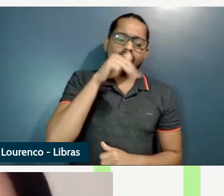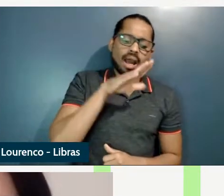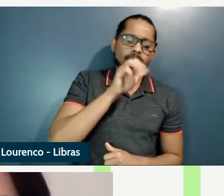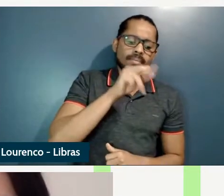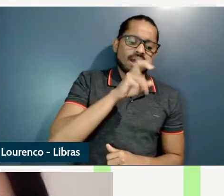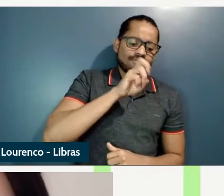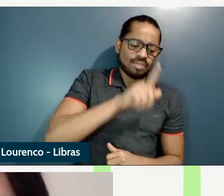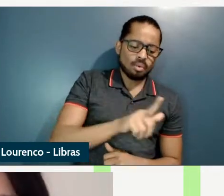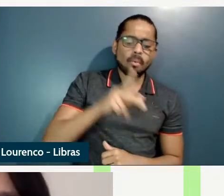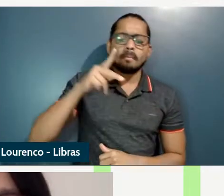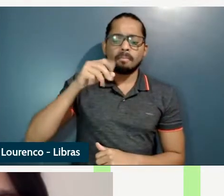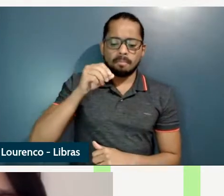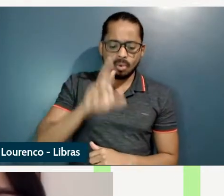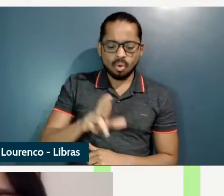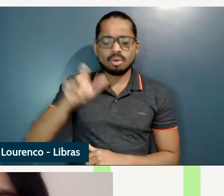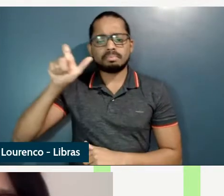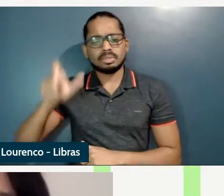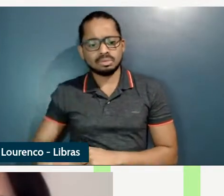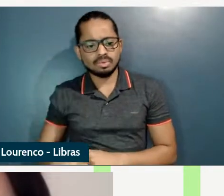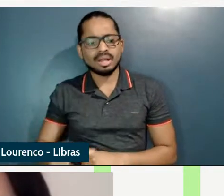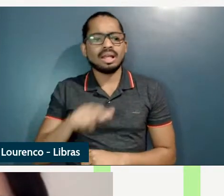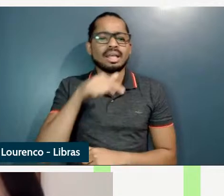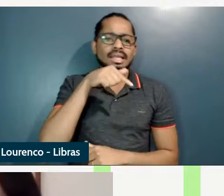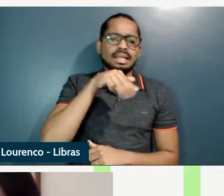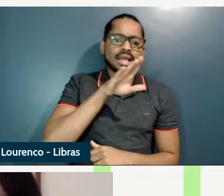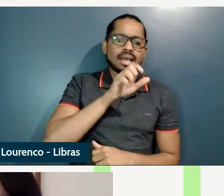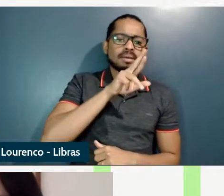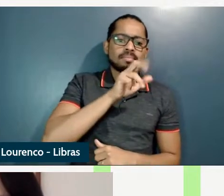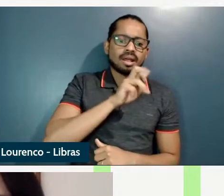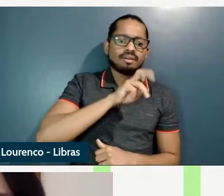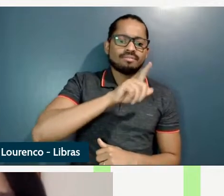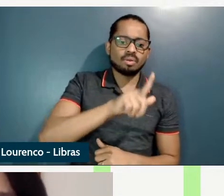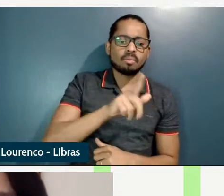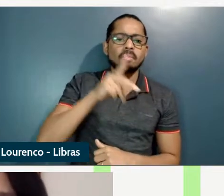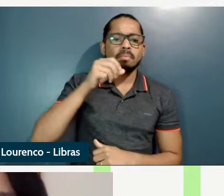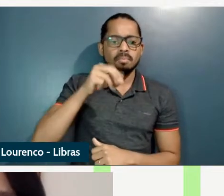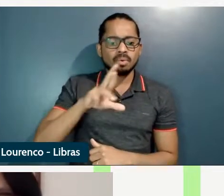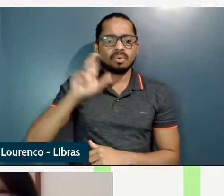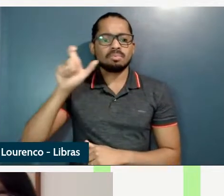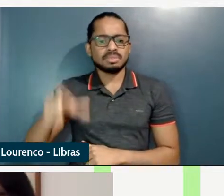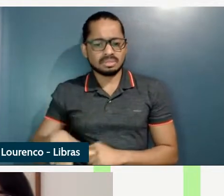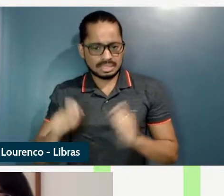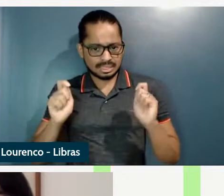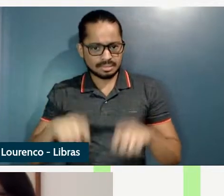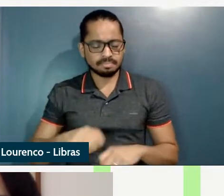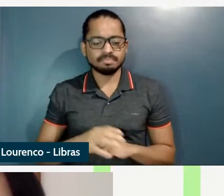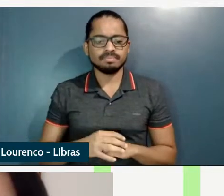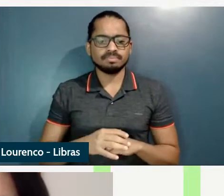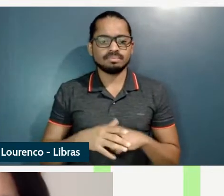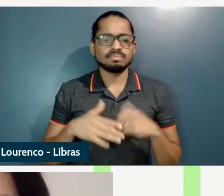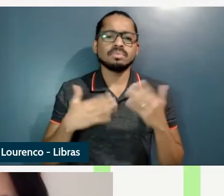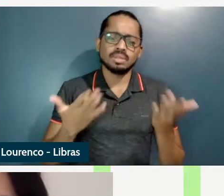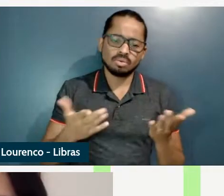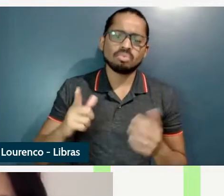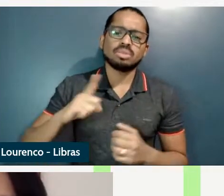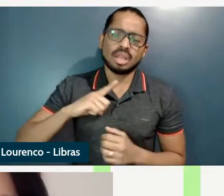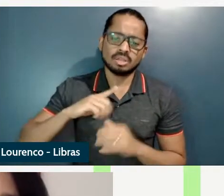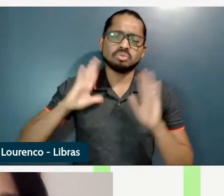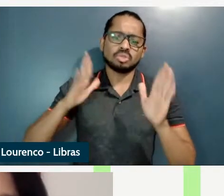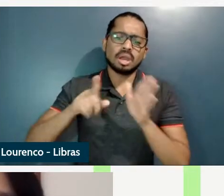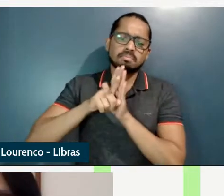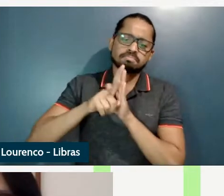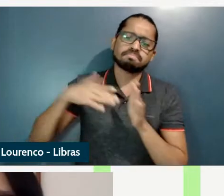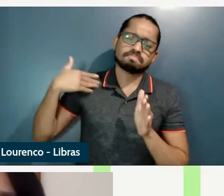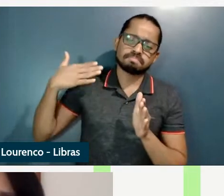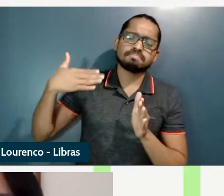por existem tais sentenças sim na literatura já tá mostrado que esses